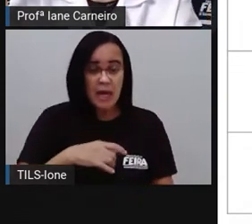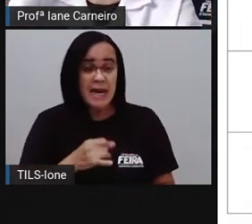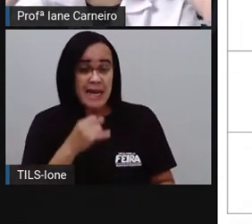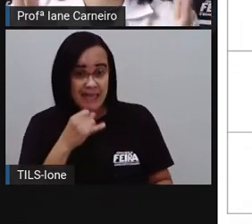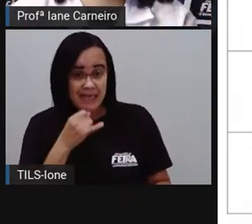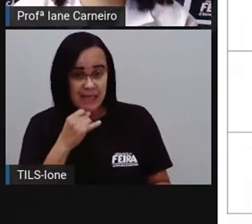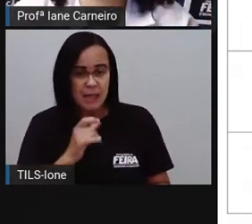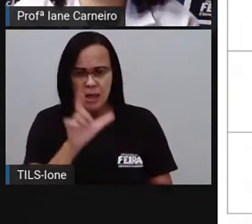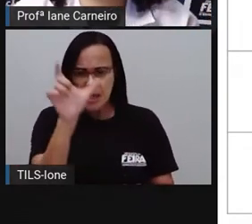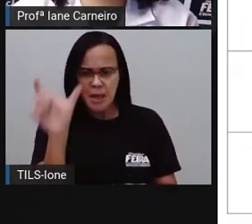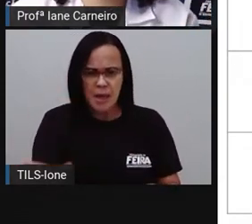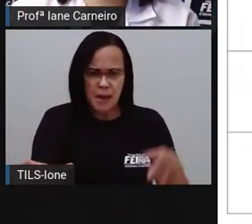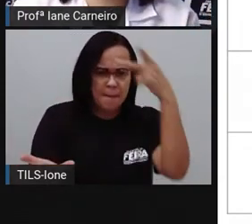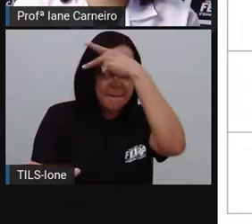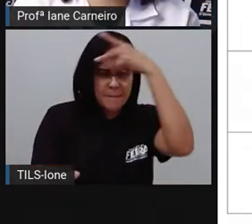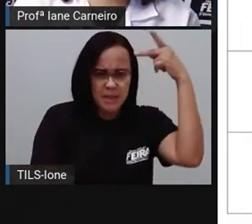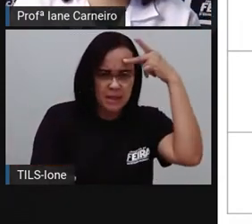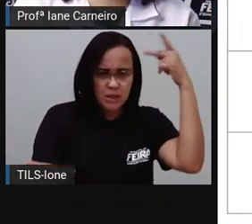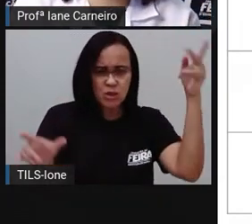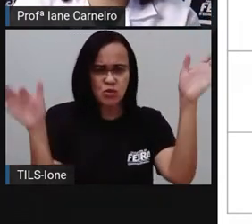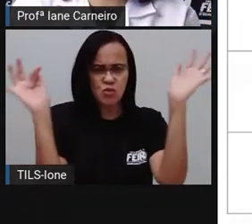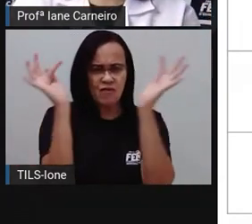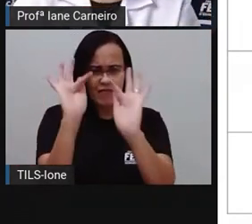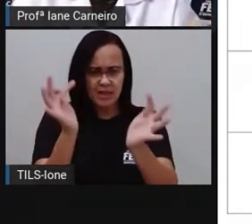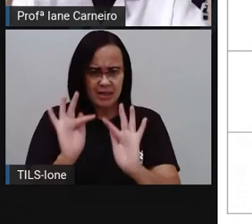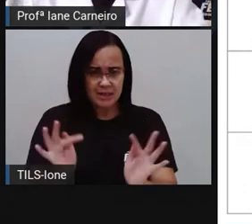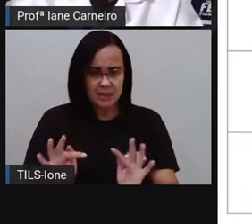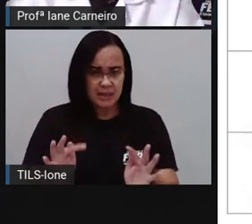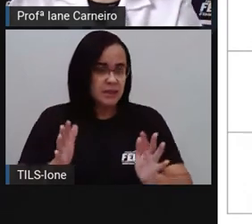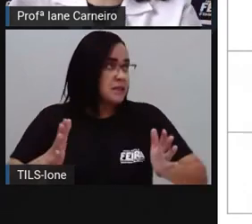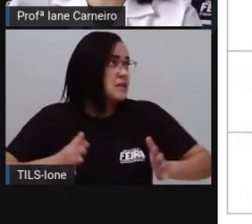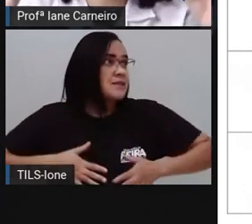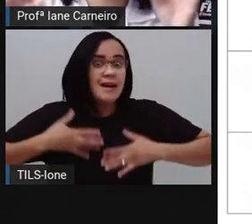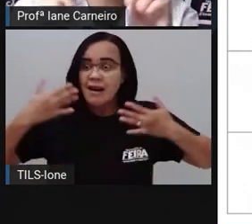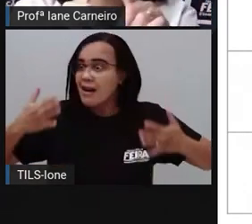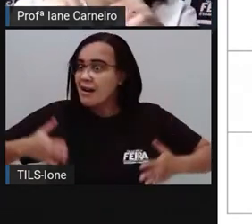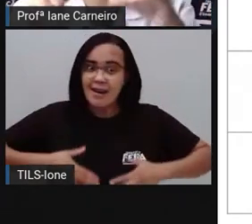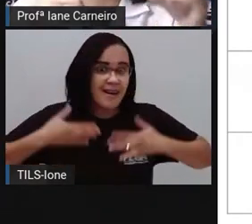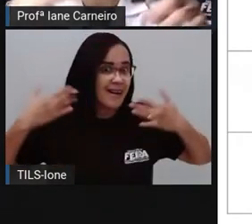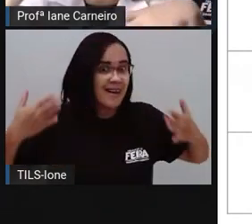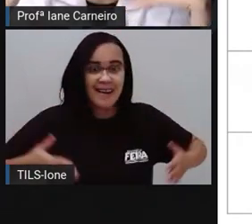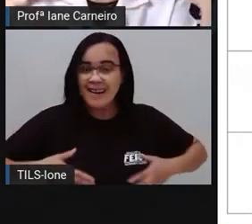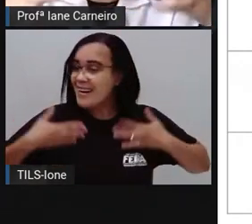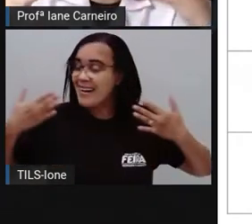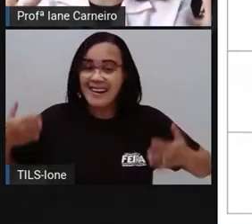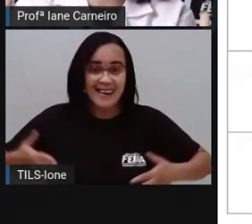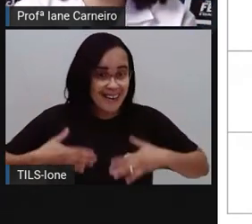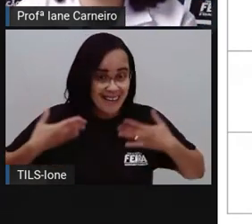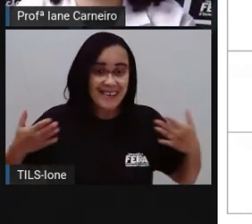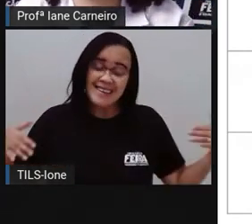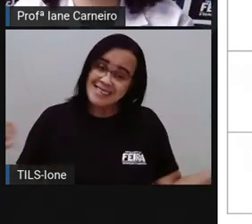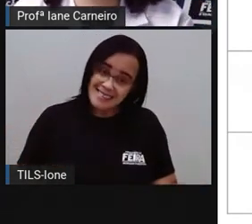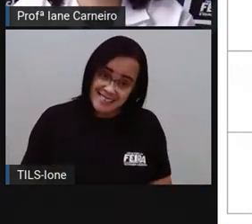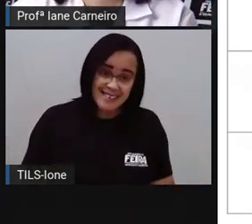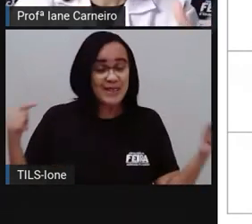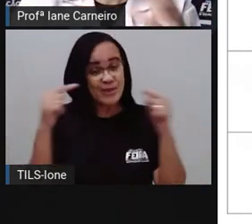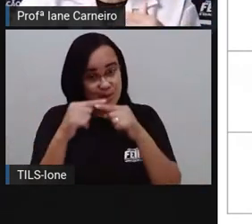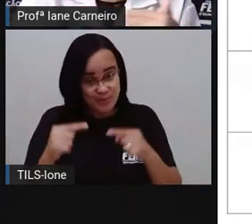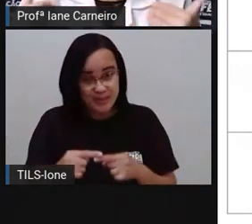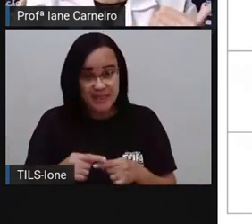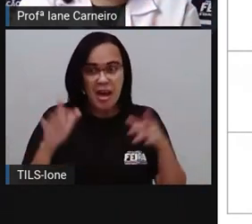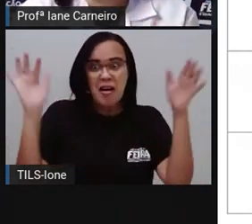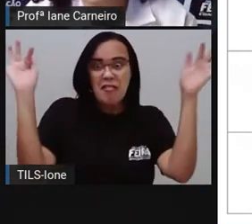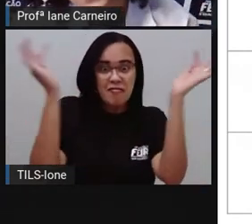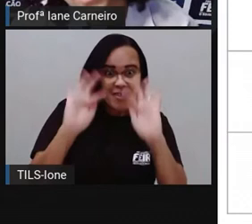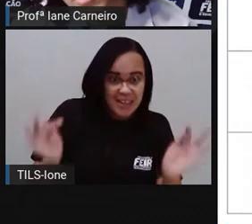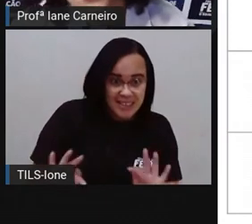né? É uma pessoa que está, assim, radiante, né? São praticamente a mesma coisa, né? E